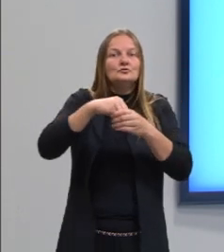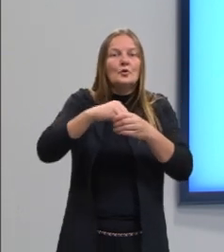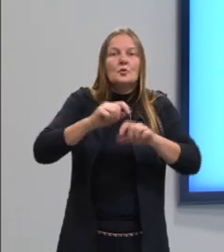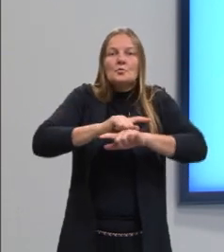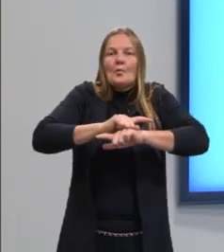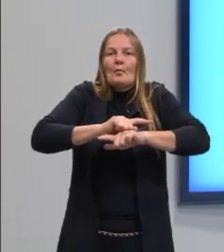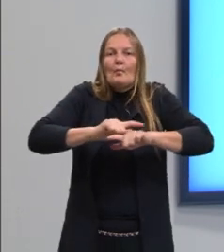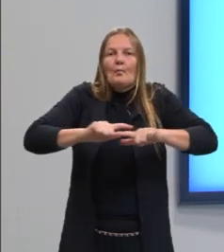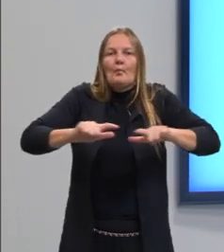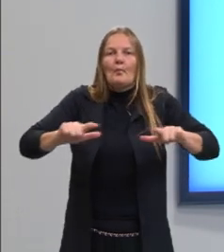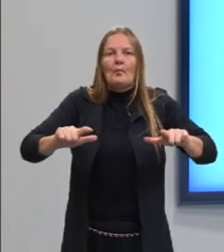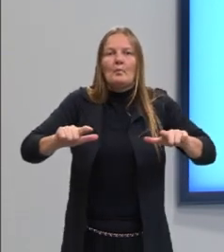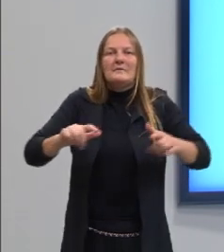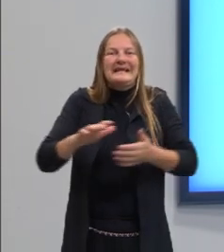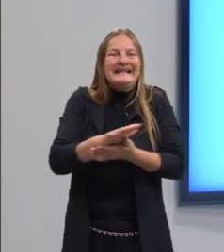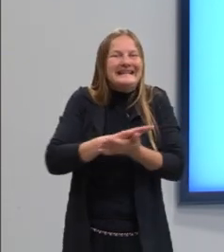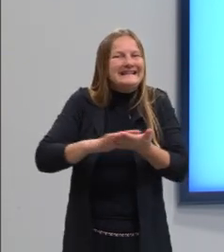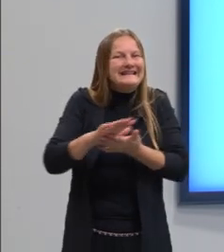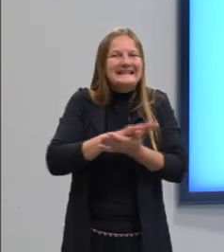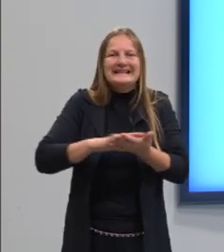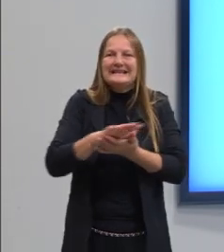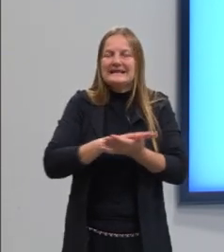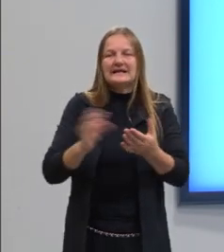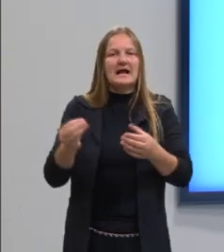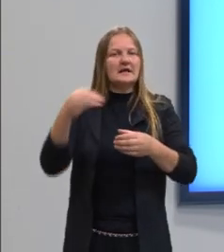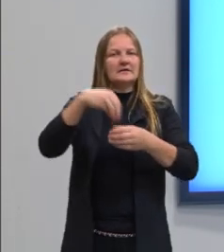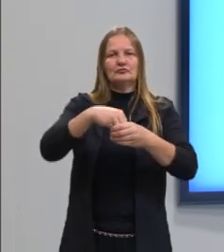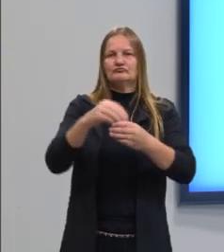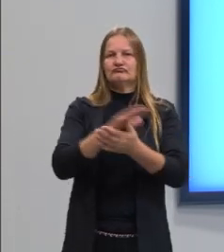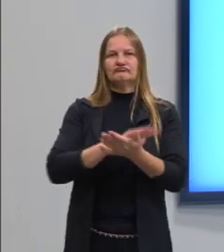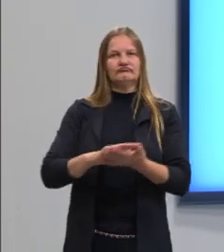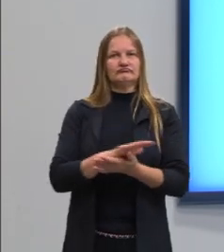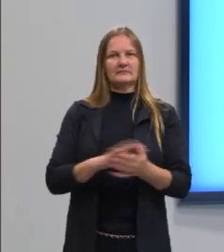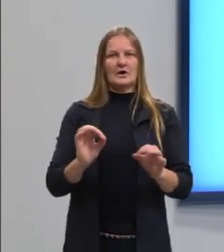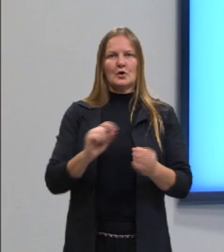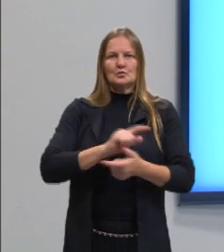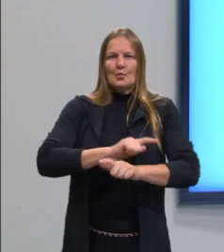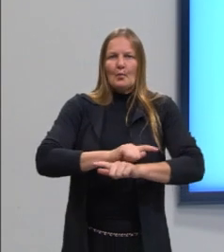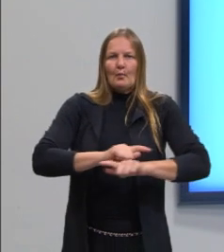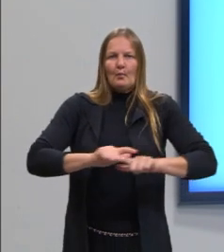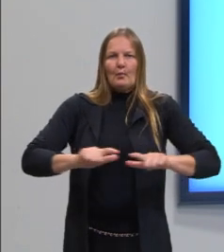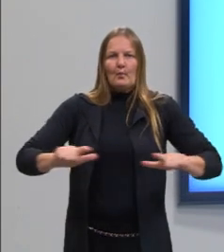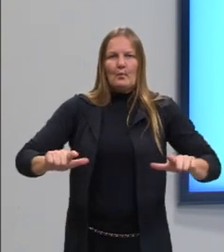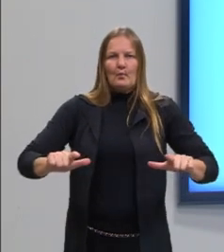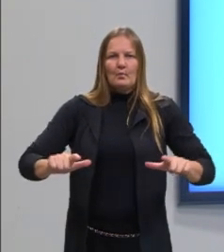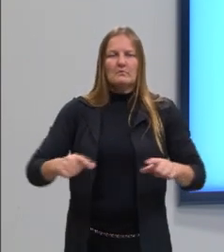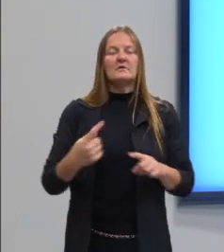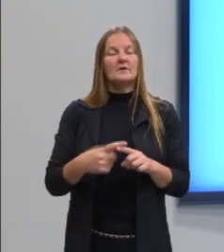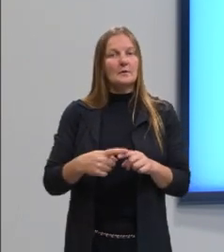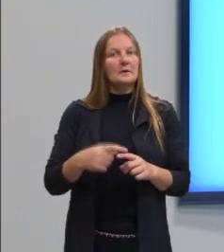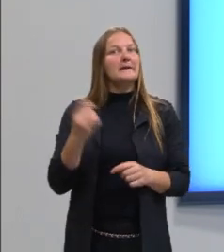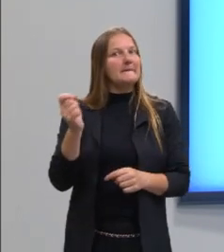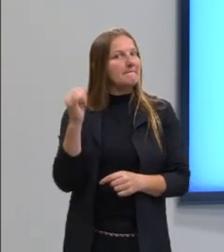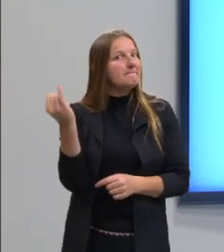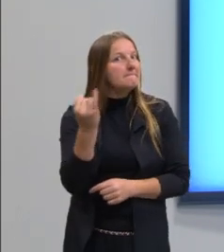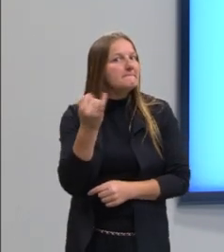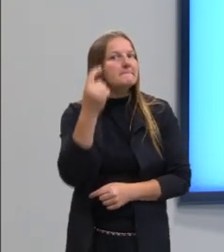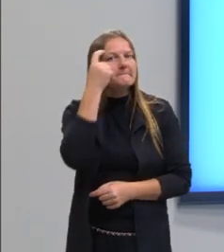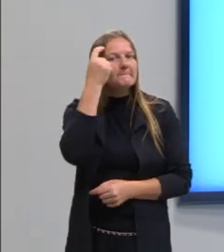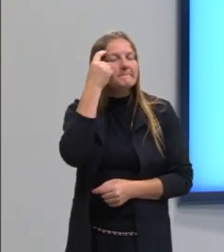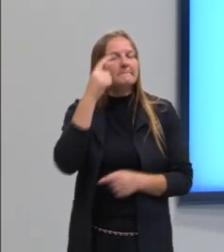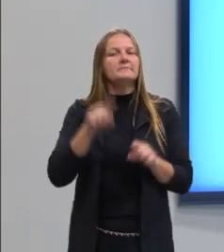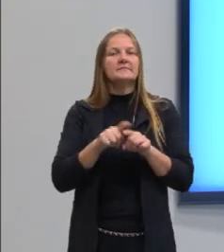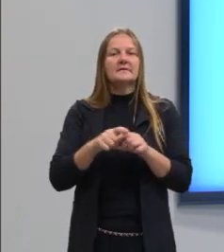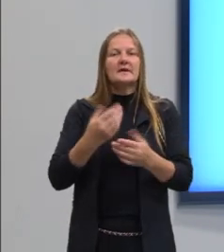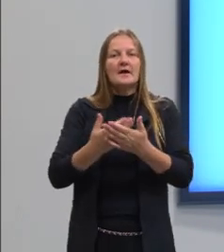Certo? O conjunto vazio é quando não tem elemento algum. E é importante usar, pensar nessa simbologia para reafirmar, assim como nós fizemos em aulas anteriores,